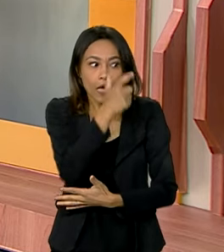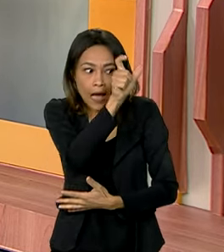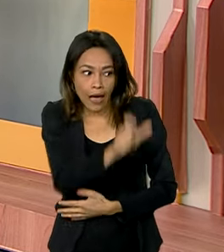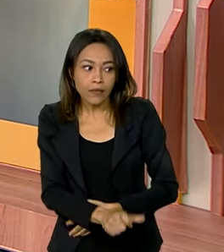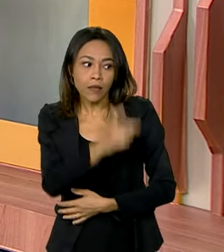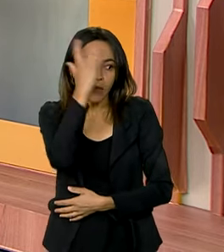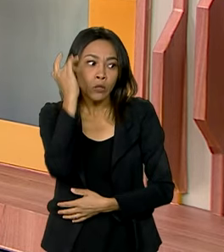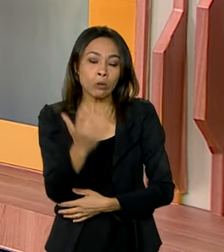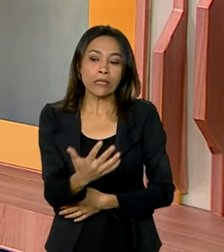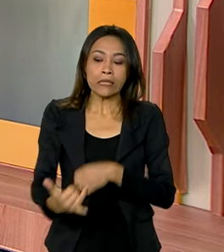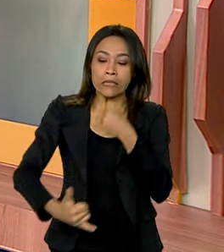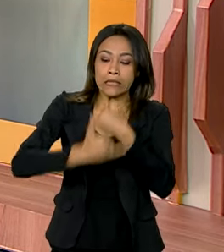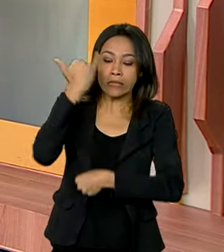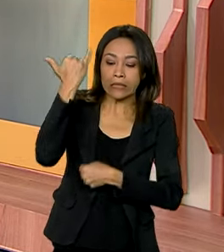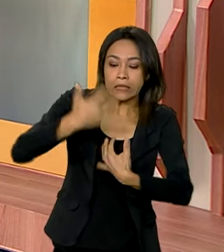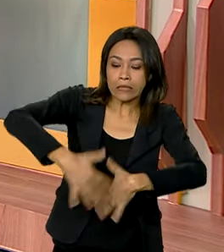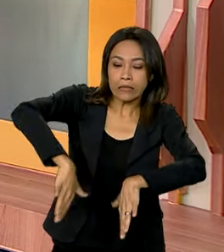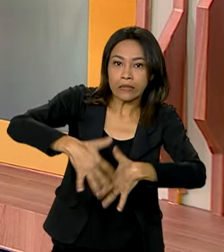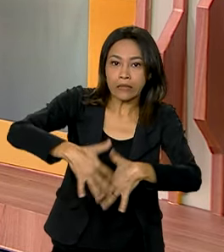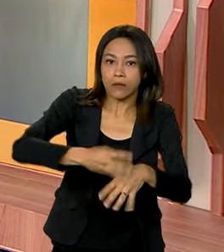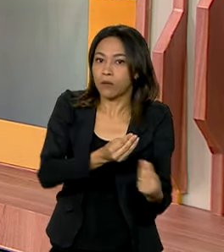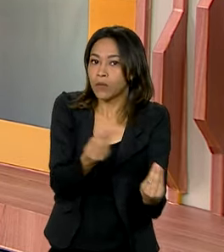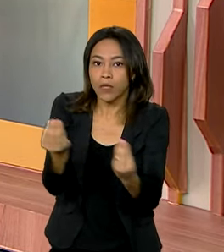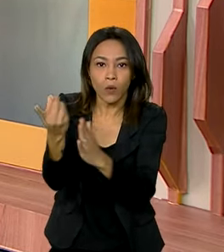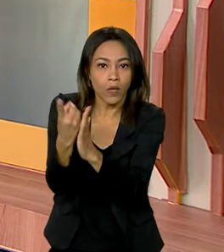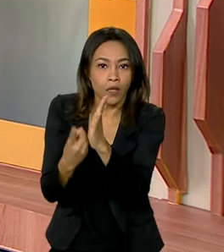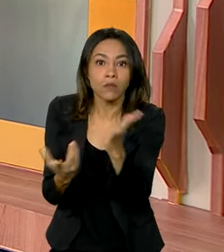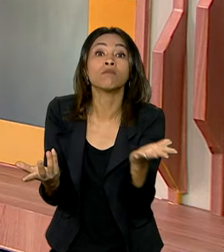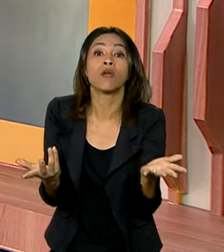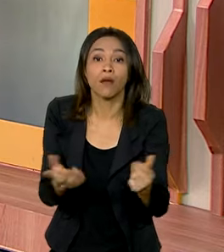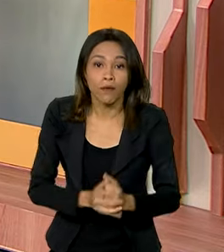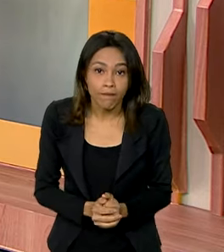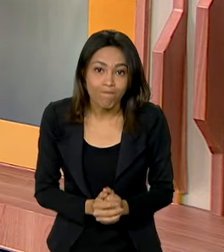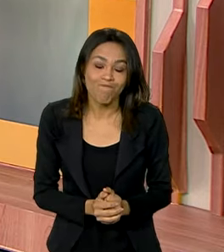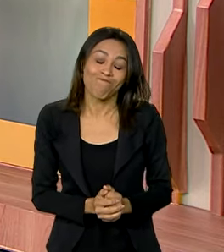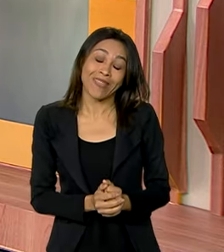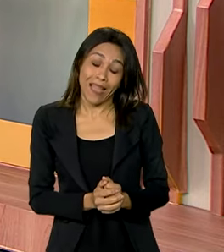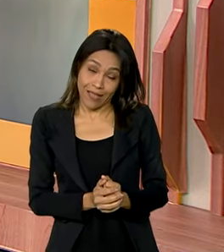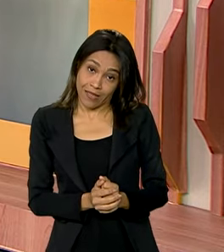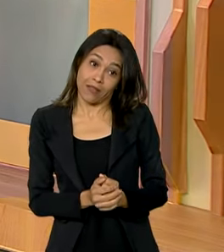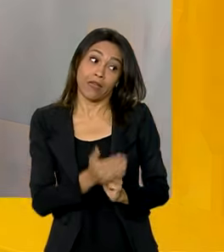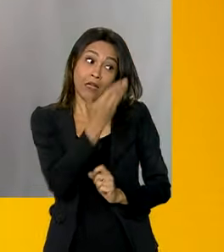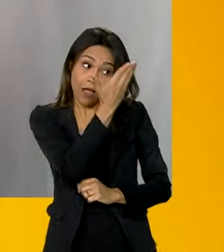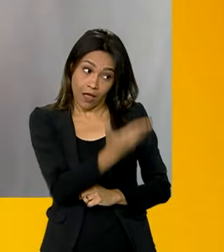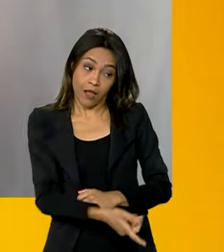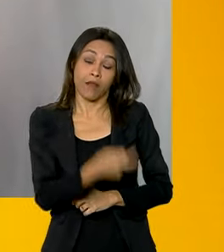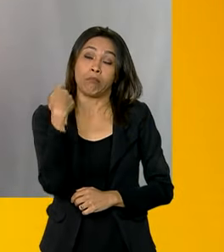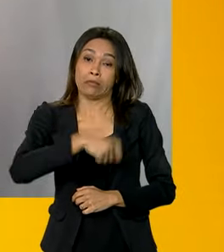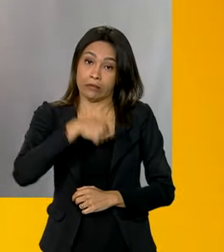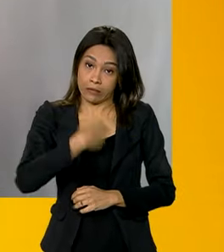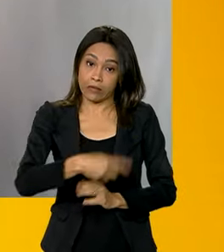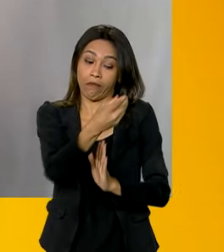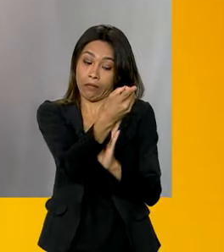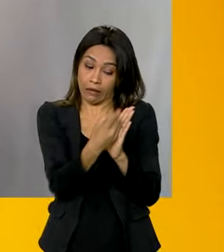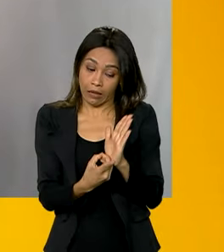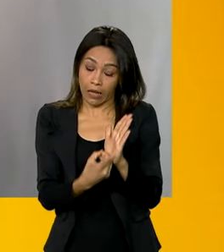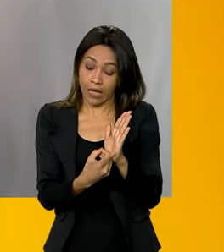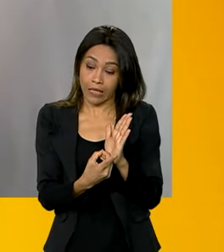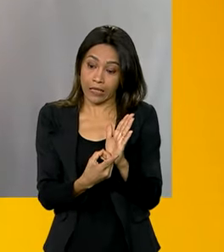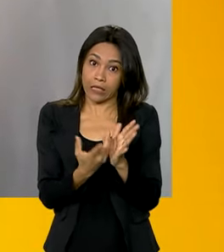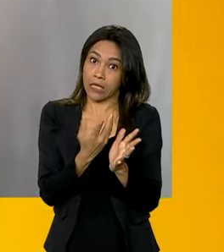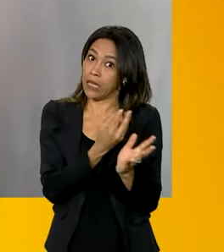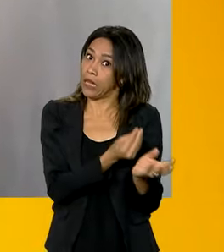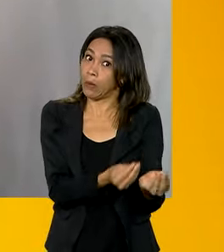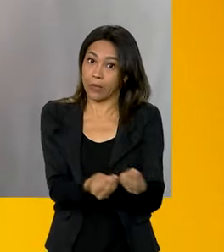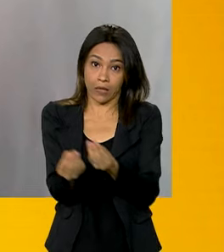cumprir essa obrigação? Então, se a pessoa estava obrigada a declarar e não entregou, ela